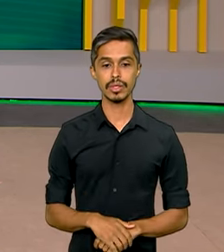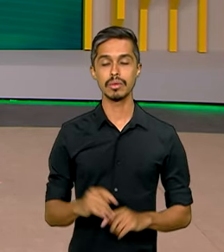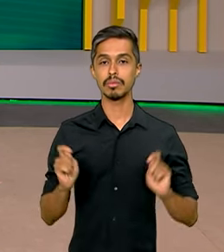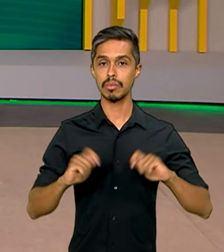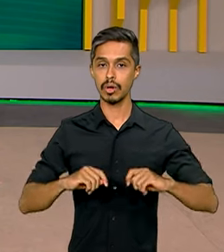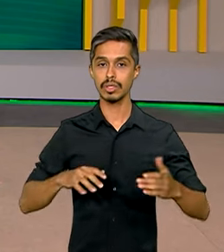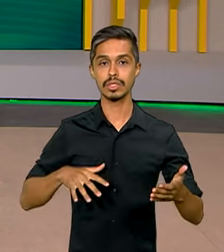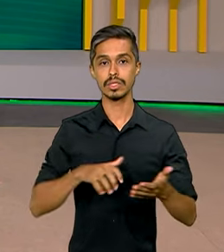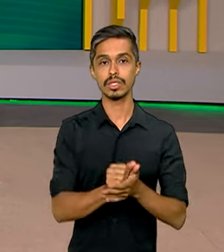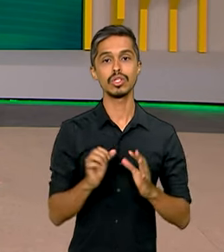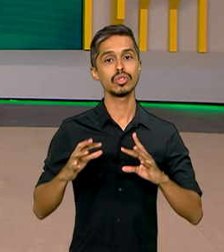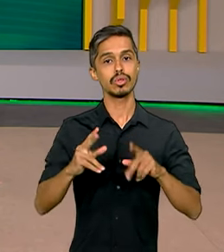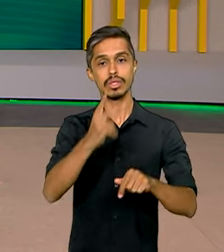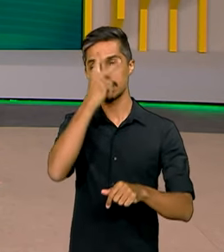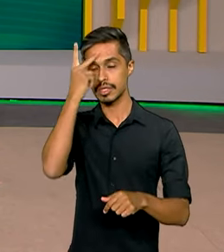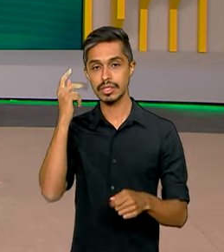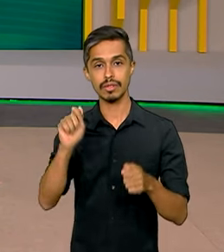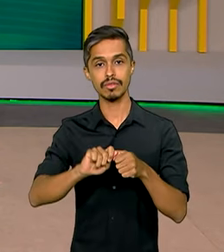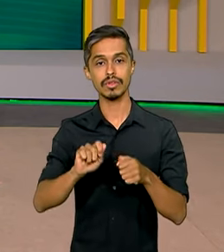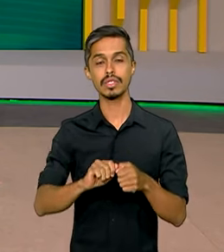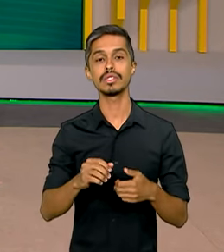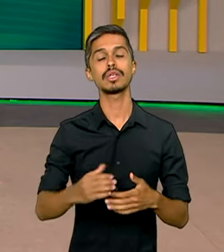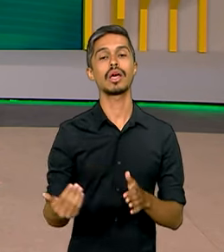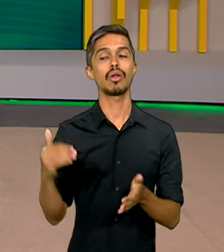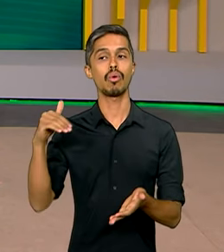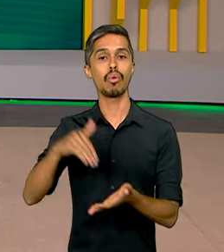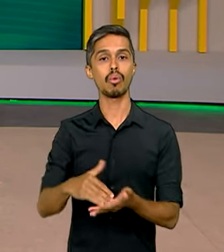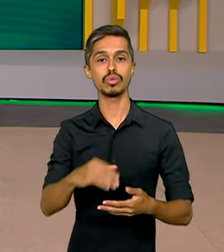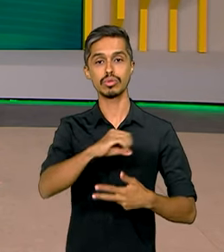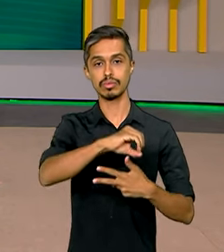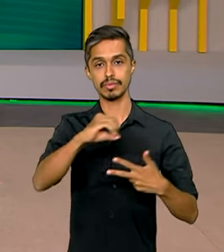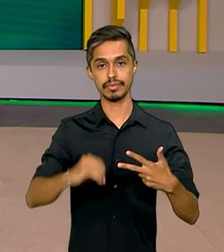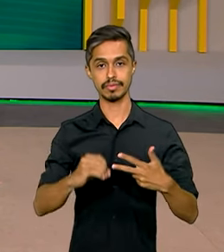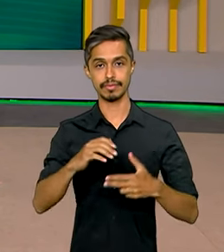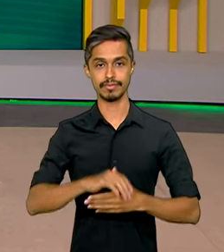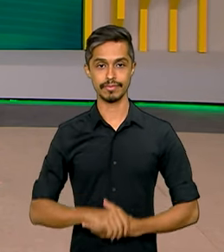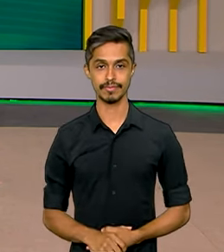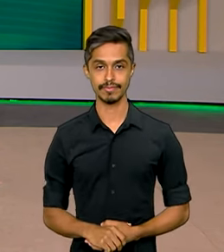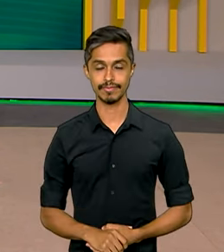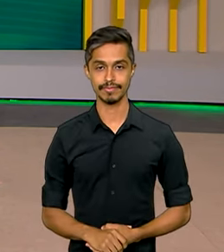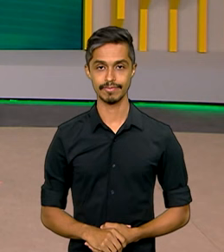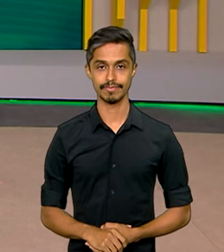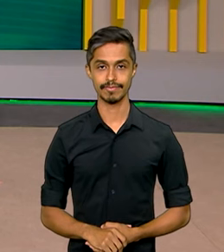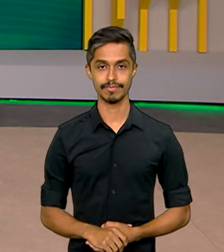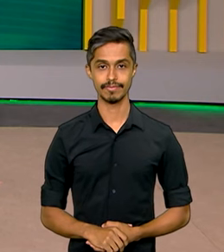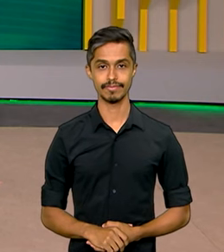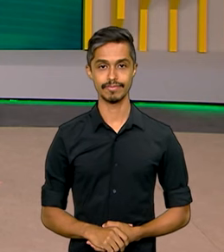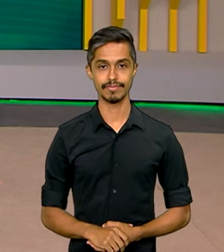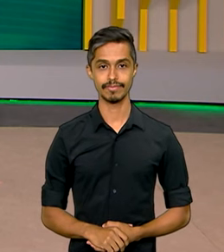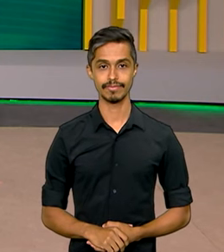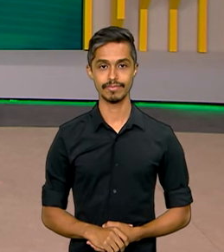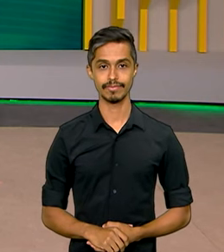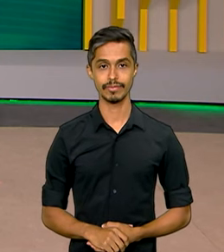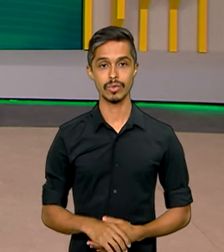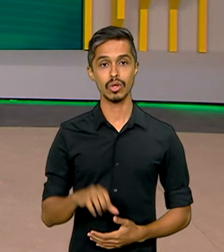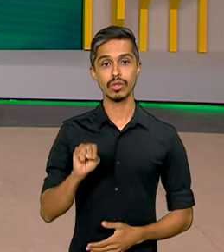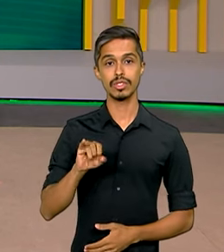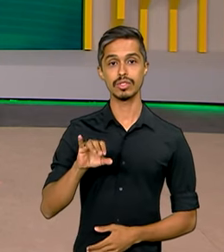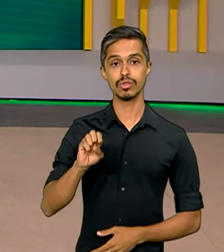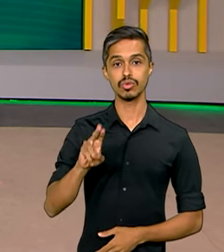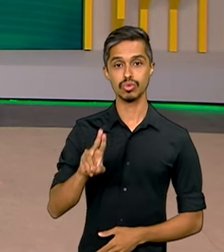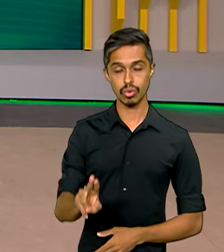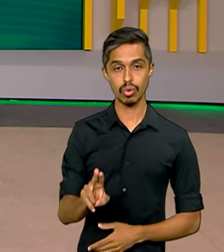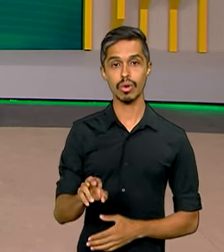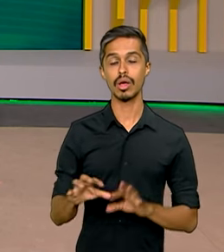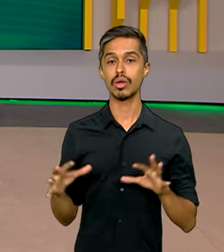inscrever todos que fizeram a última edição do Exame Nacional do Ensino Médio, o Enem. E o Sisu